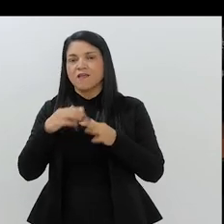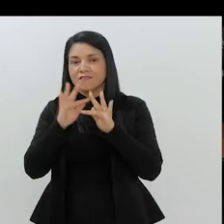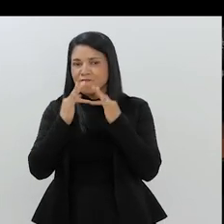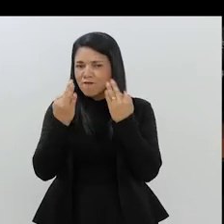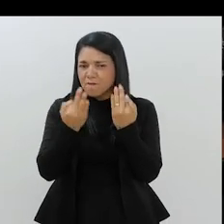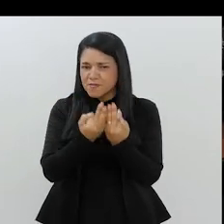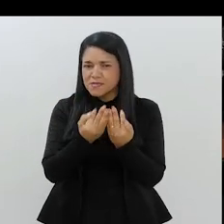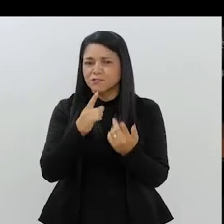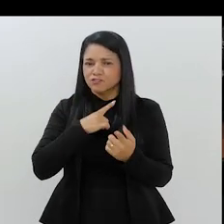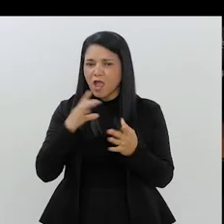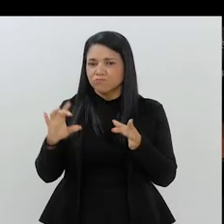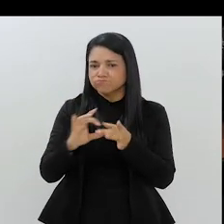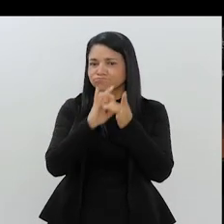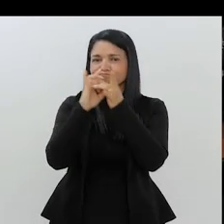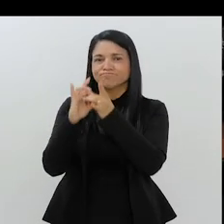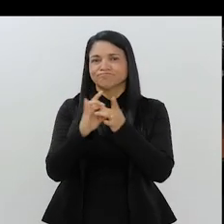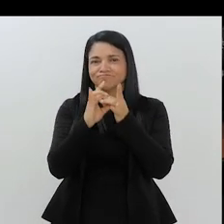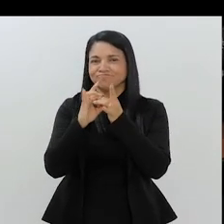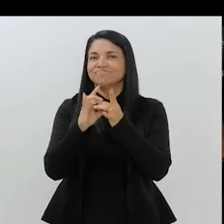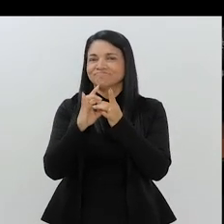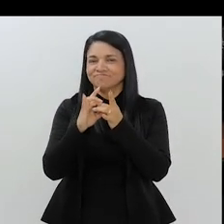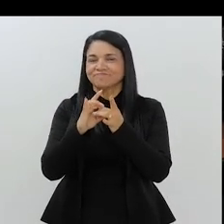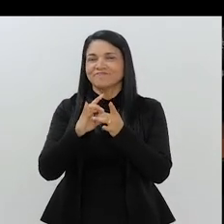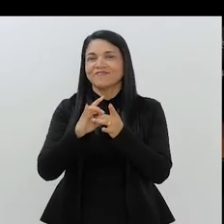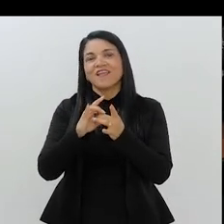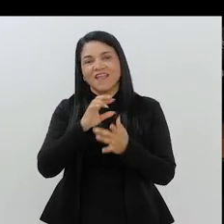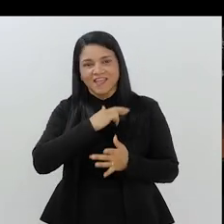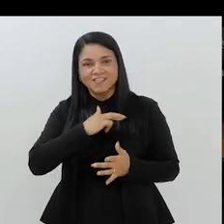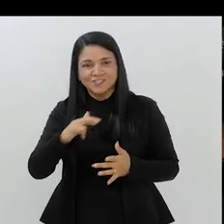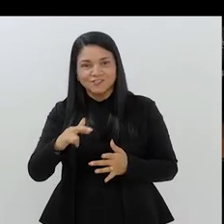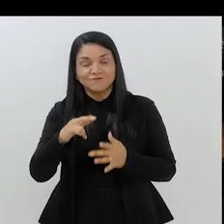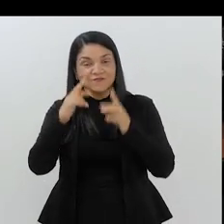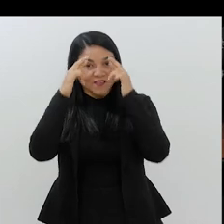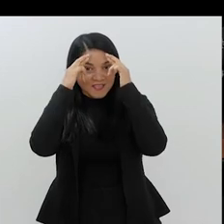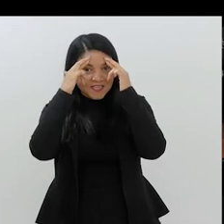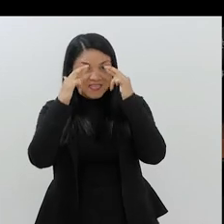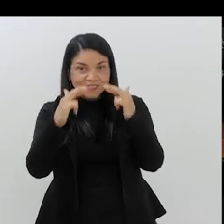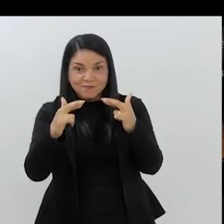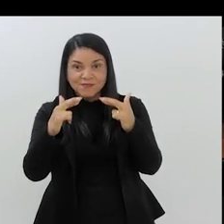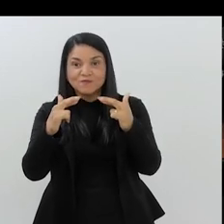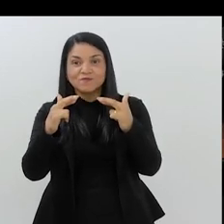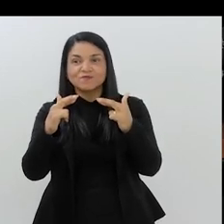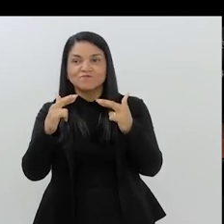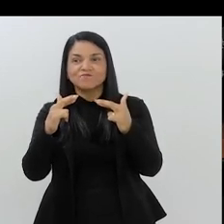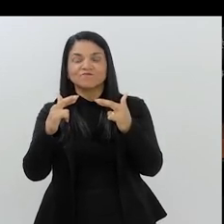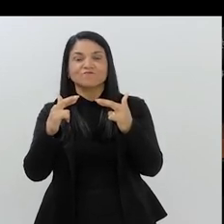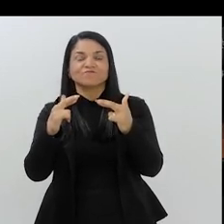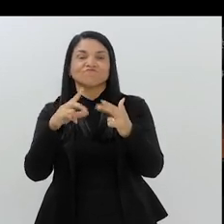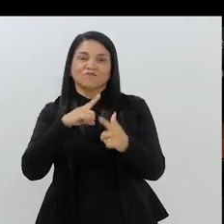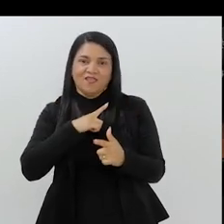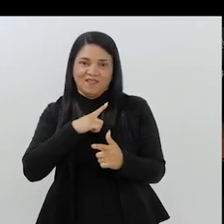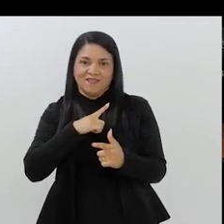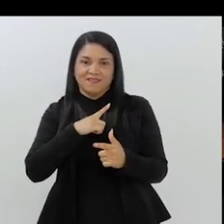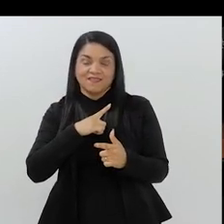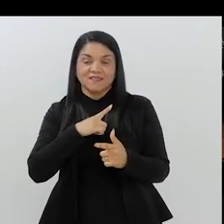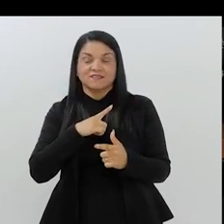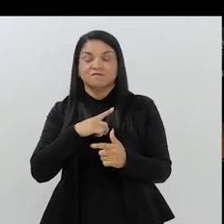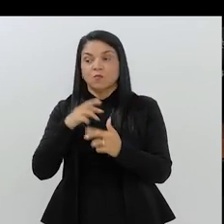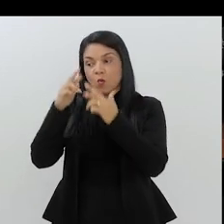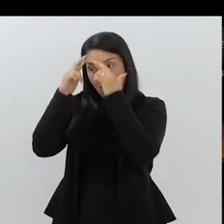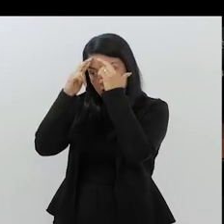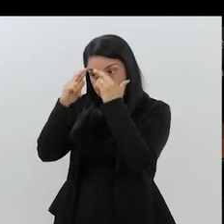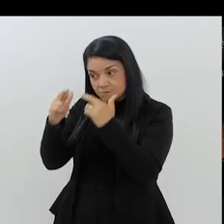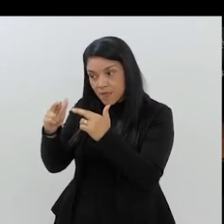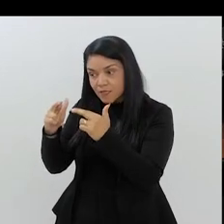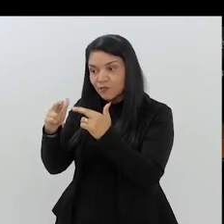religar e familiar, não Exatamente. Exatamente. E o respeito, quer dizer, por isso, o